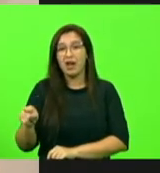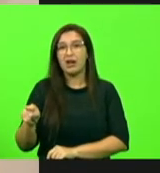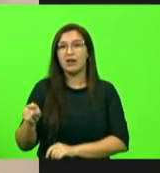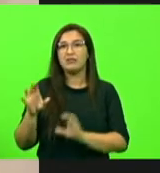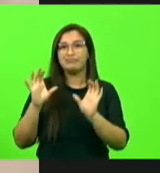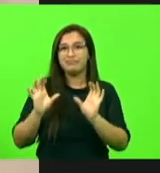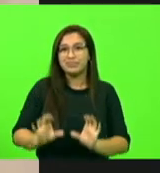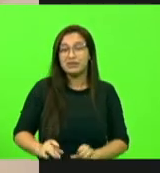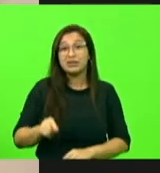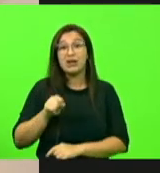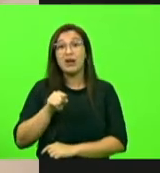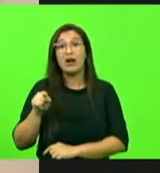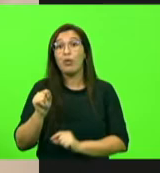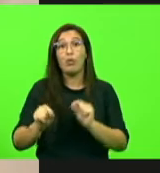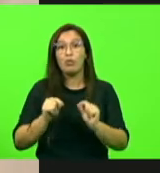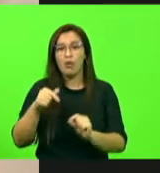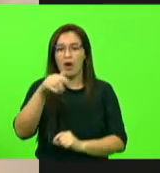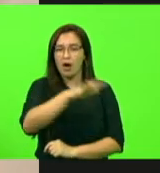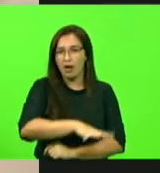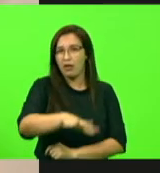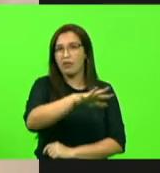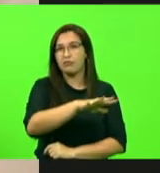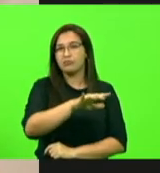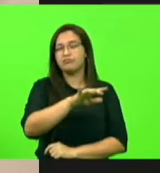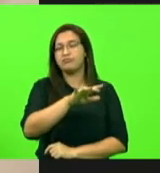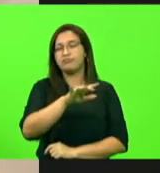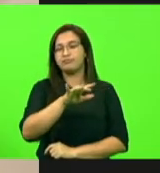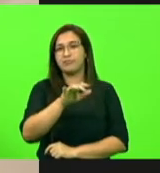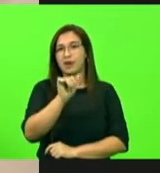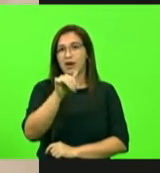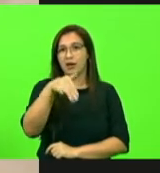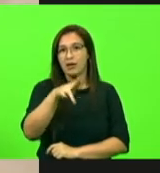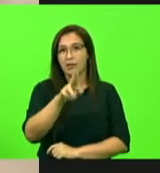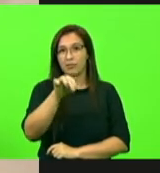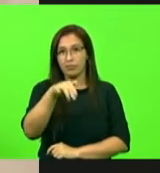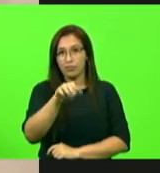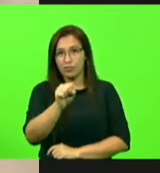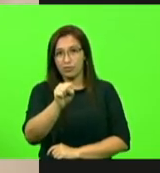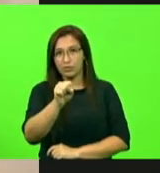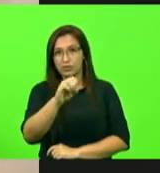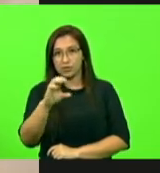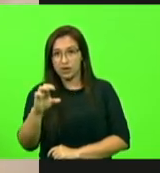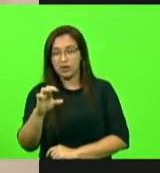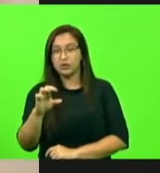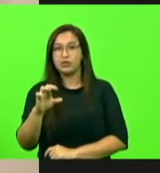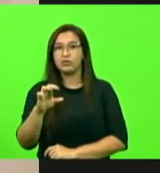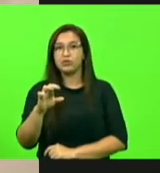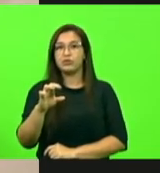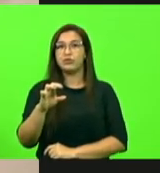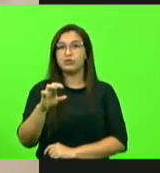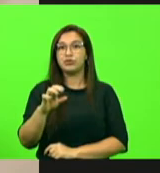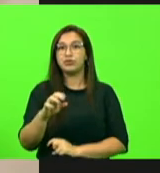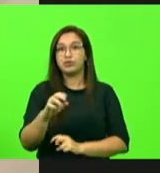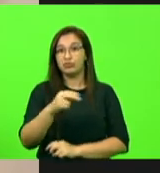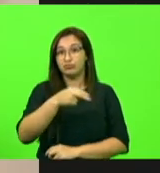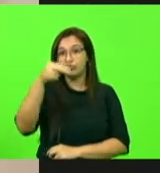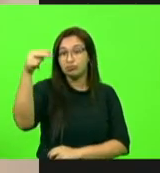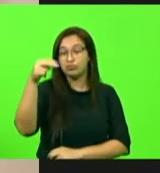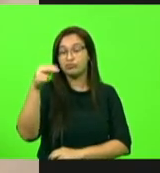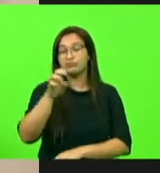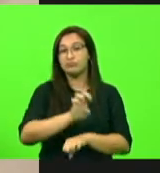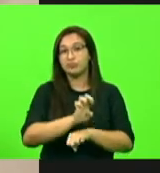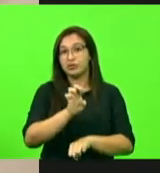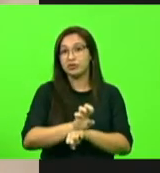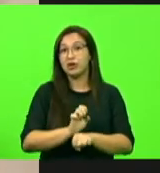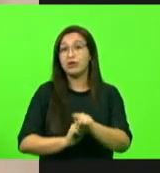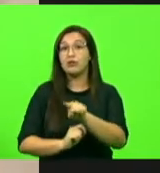daqui da nossa região, da região da Amunesc, do Nordeste do Estado, com a mais absoluta certeza ela vai sair.